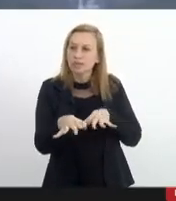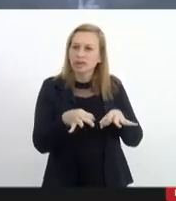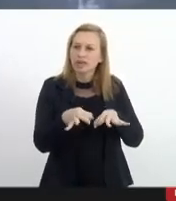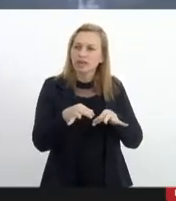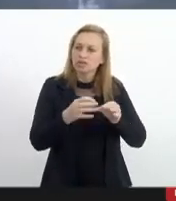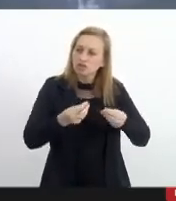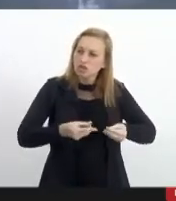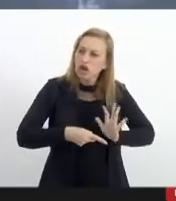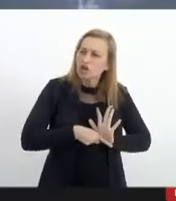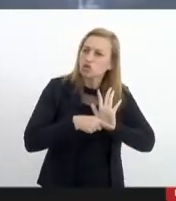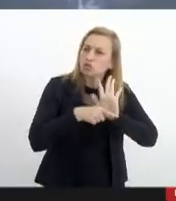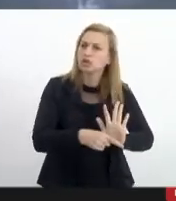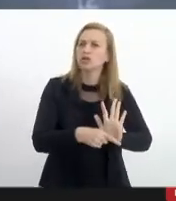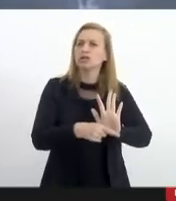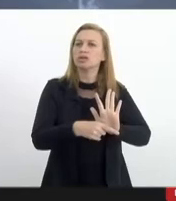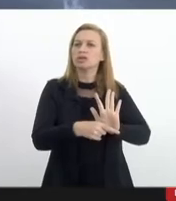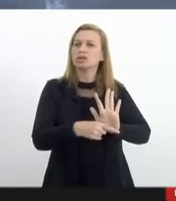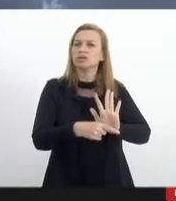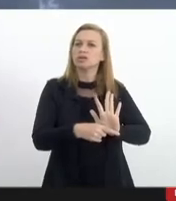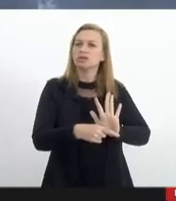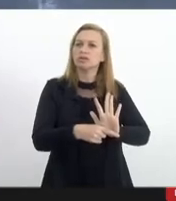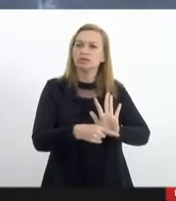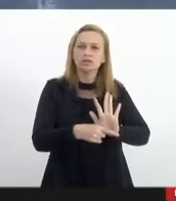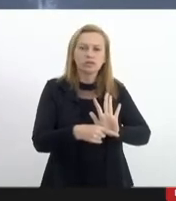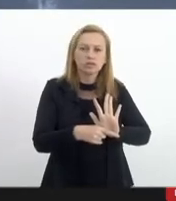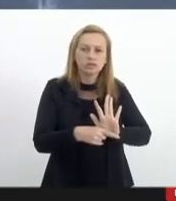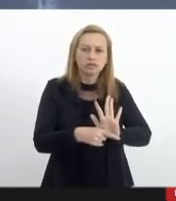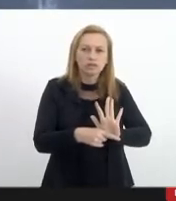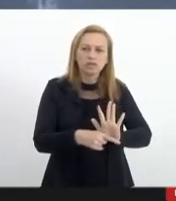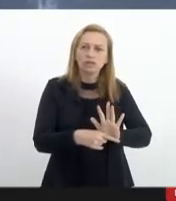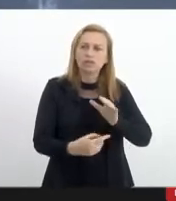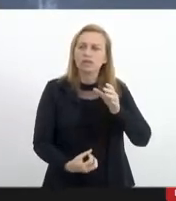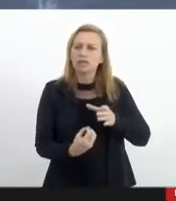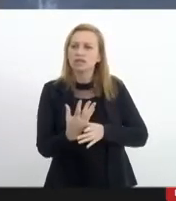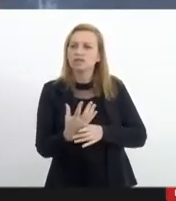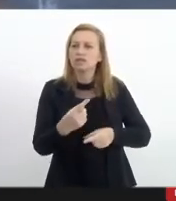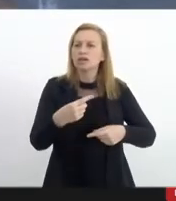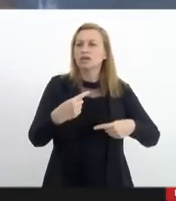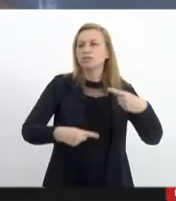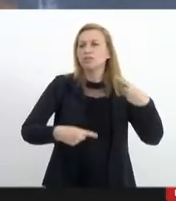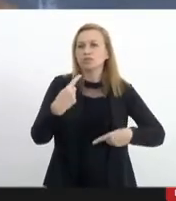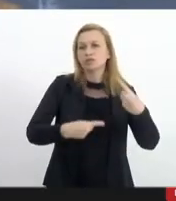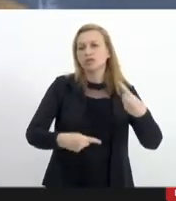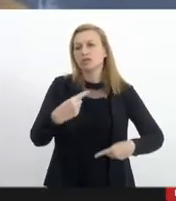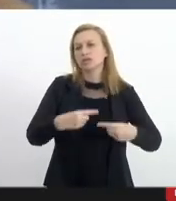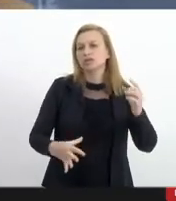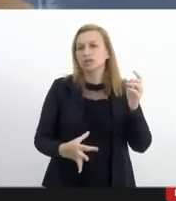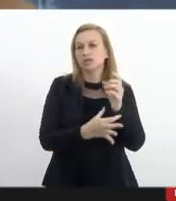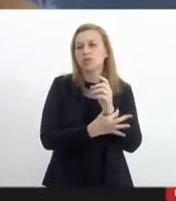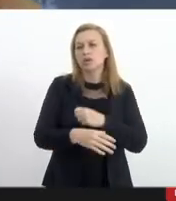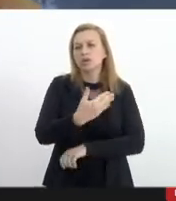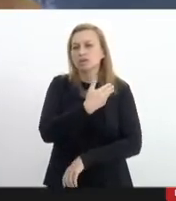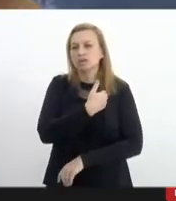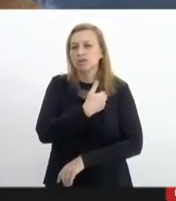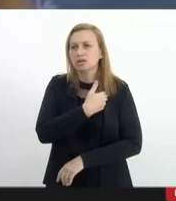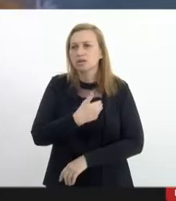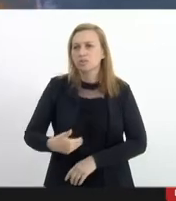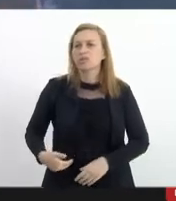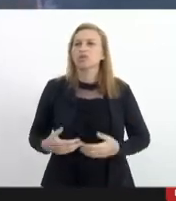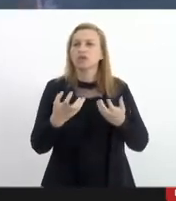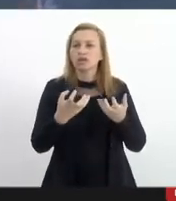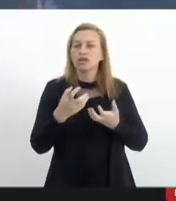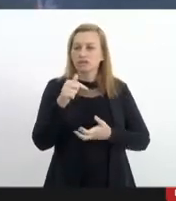contribuir com a formulação da política de segurança pública então queria trazer aqui